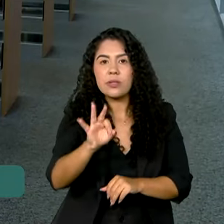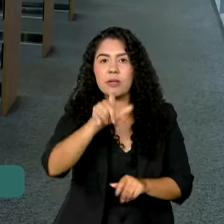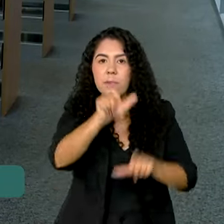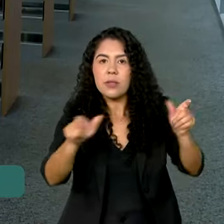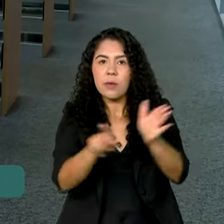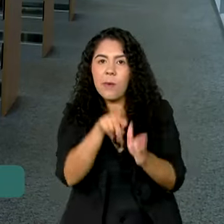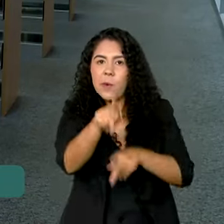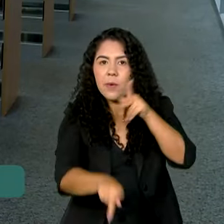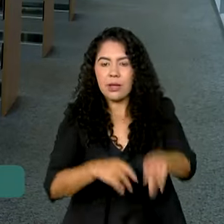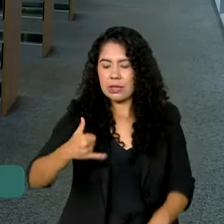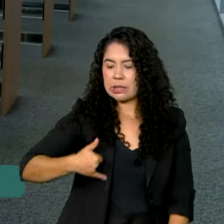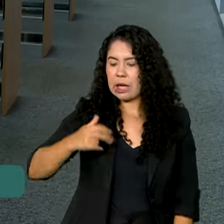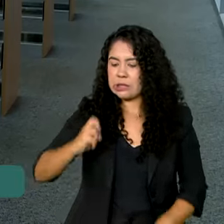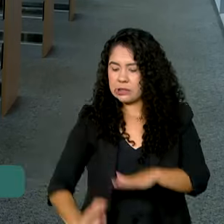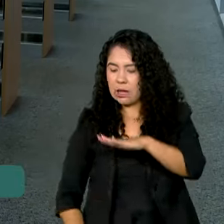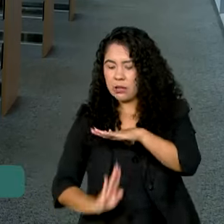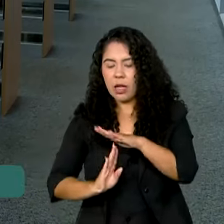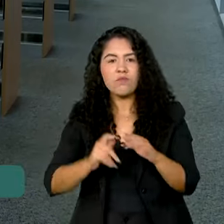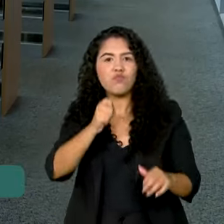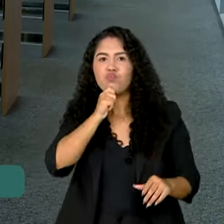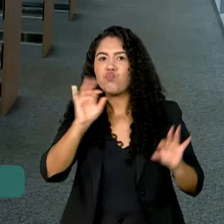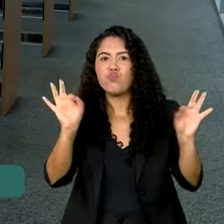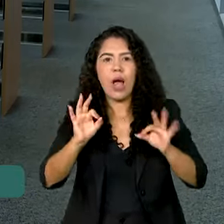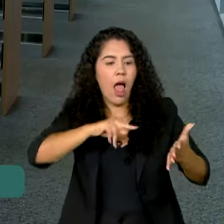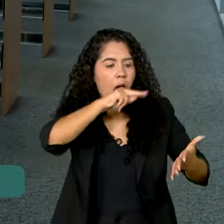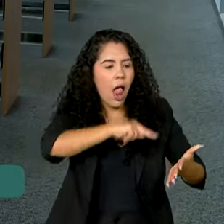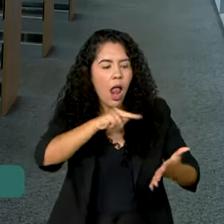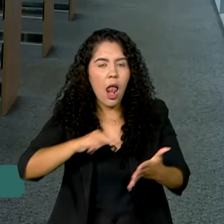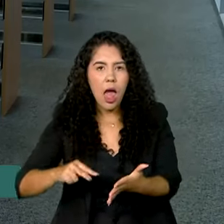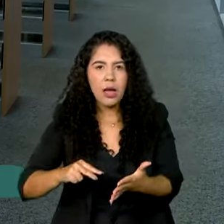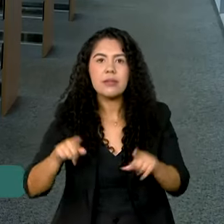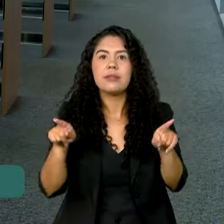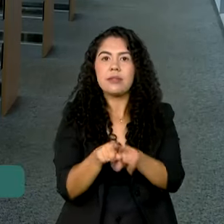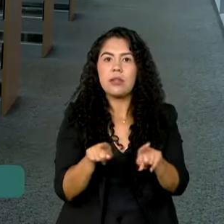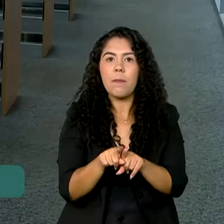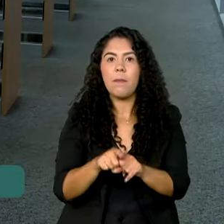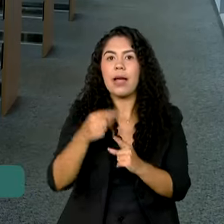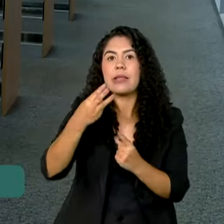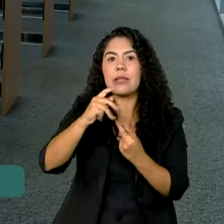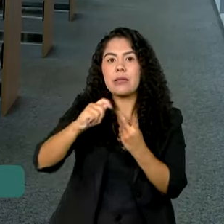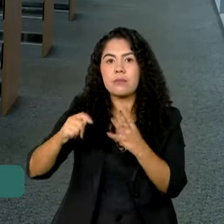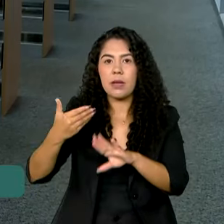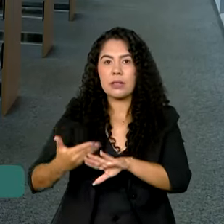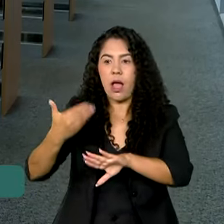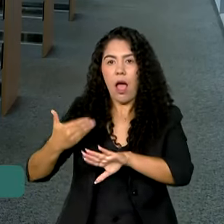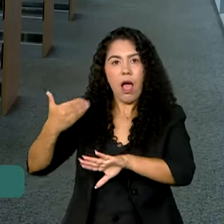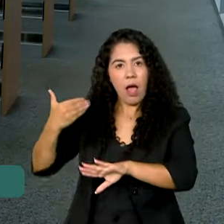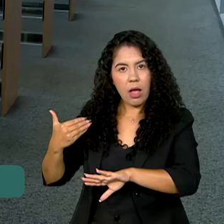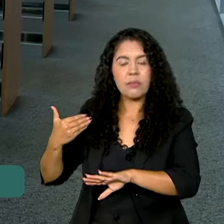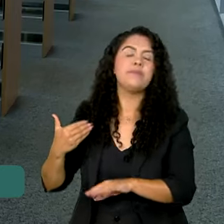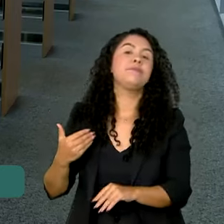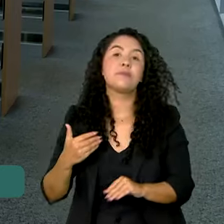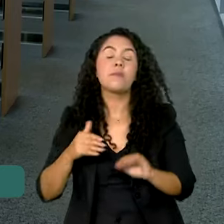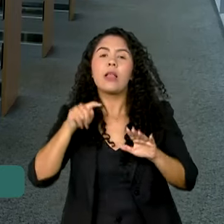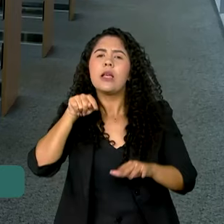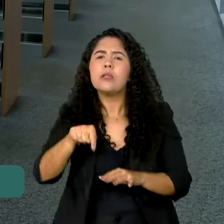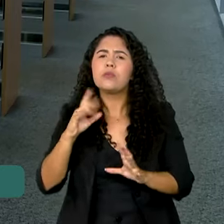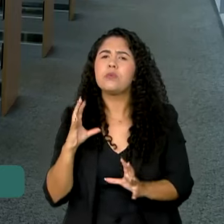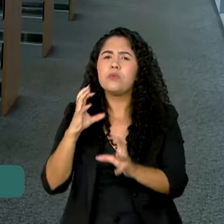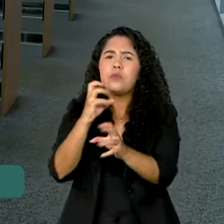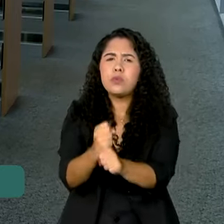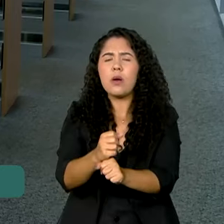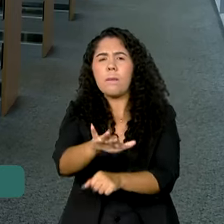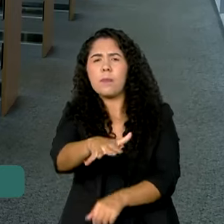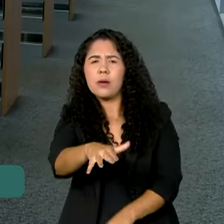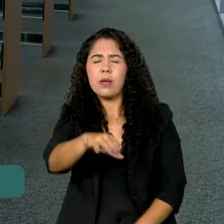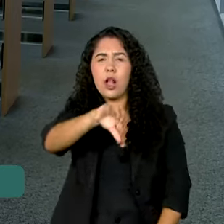não leram nenhum livro, nem mesmo em parte, nos 3 meses anteriores à sondagem. Isso equivale a cerca